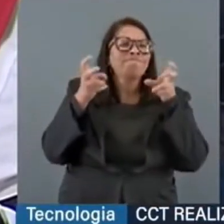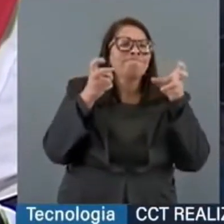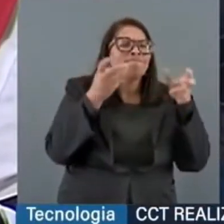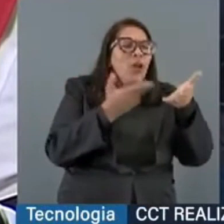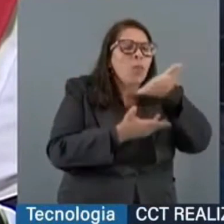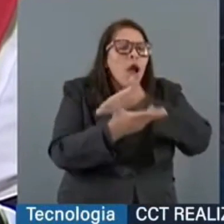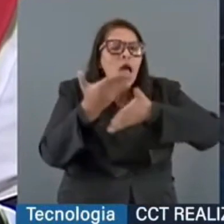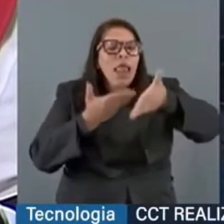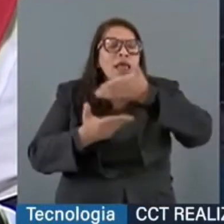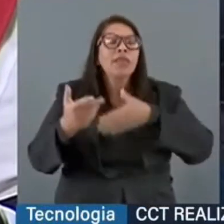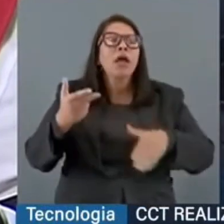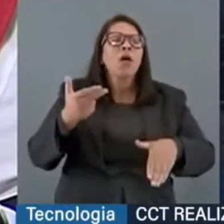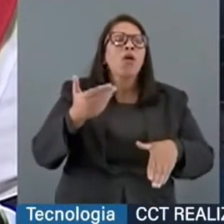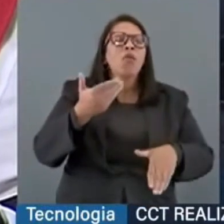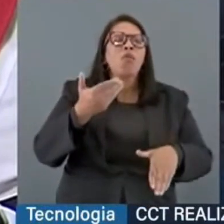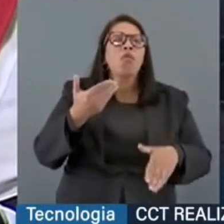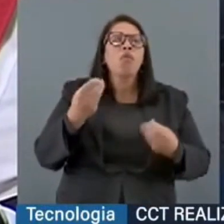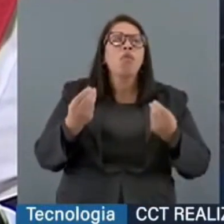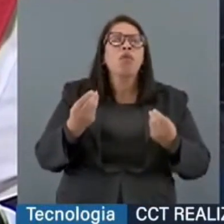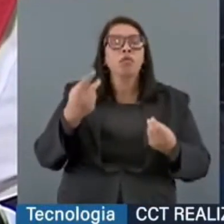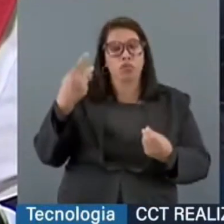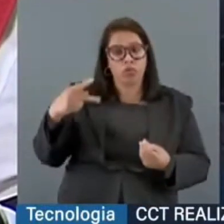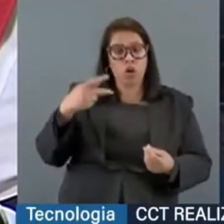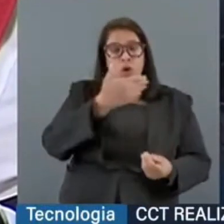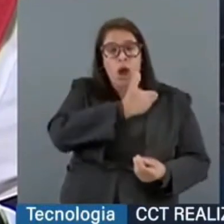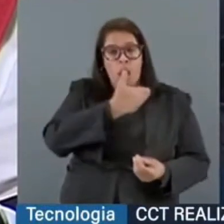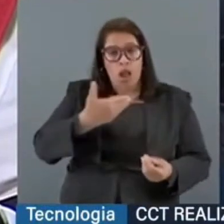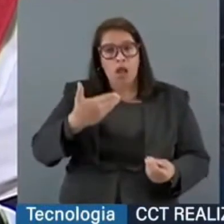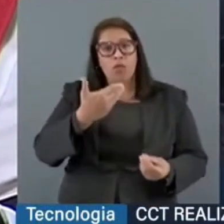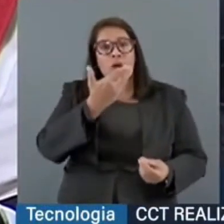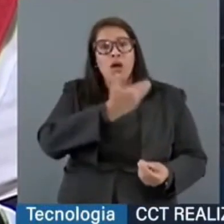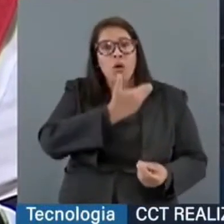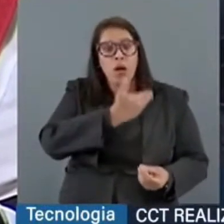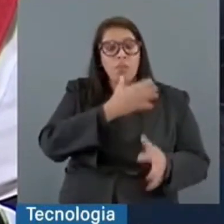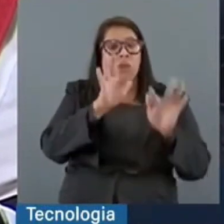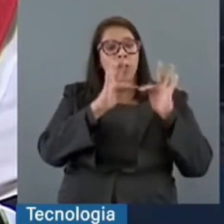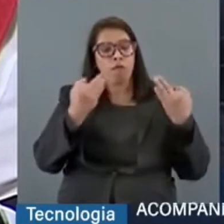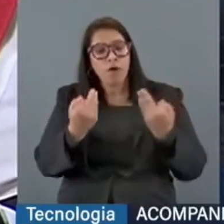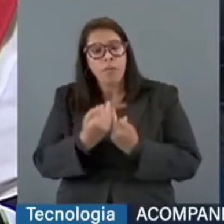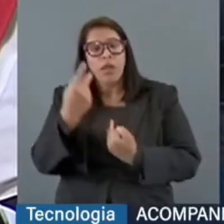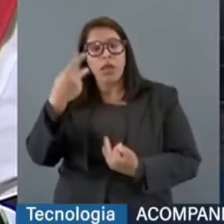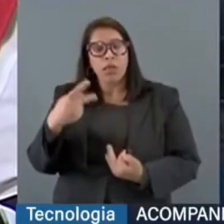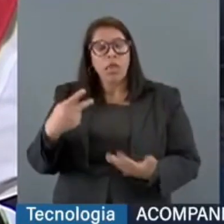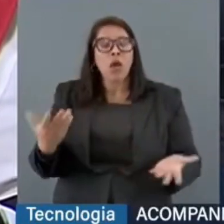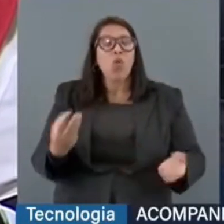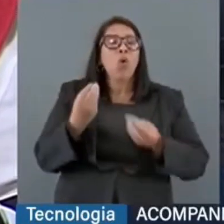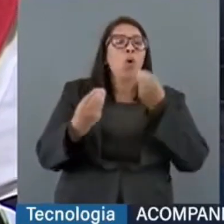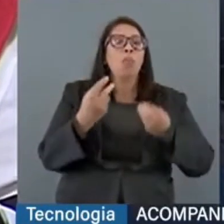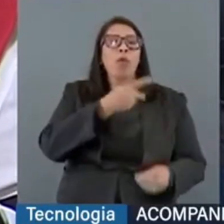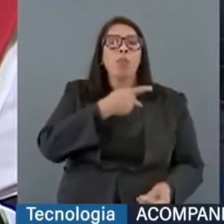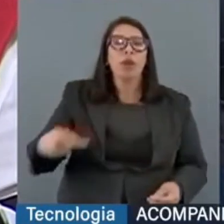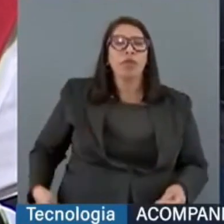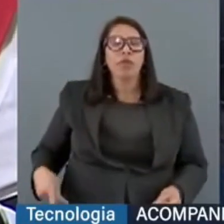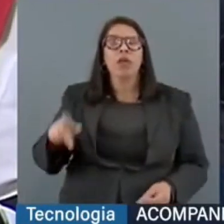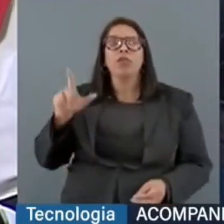eventual relacionamento pessoal, tanto de Vossa Excelência como de seus parentes com o presidente Lula e seus parentes. Eu li, por exemplo, vi